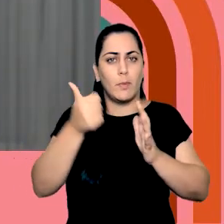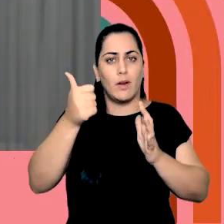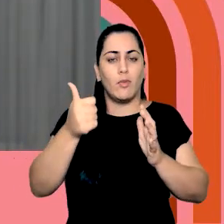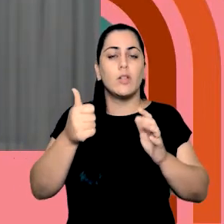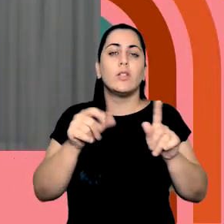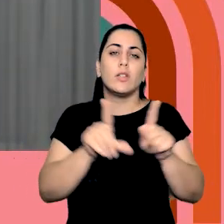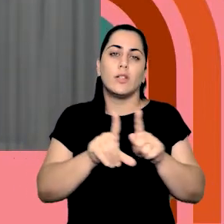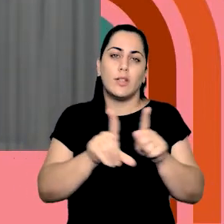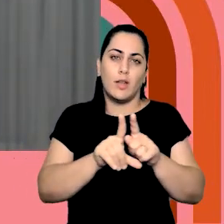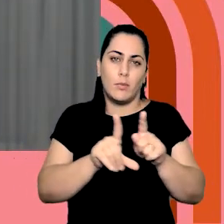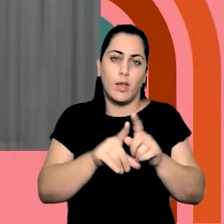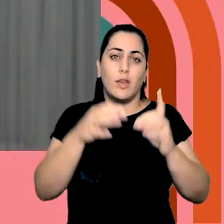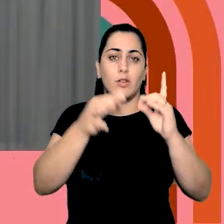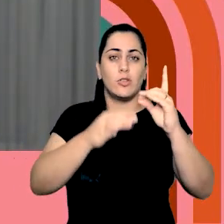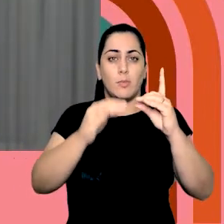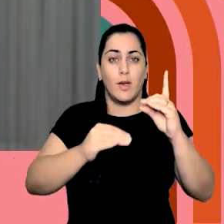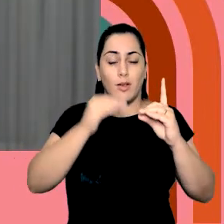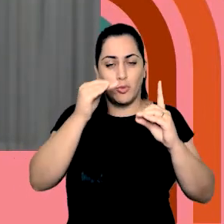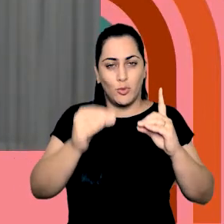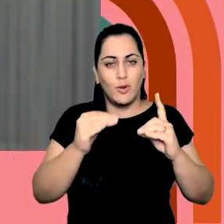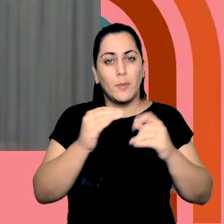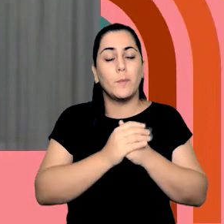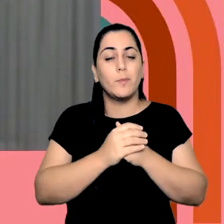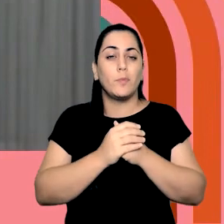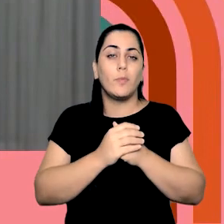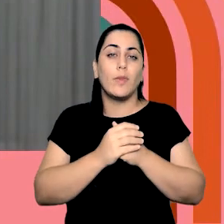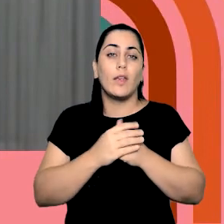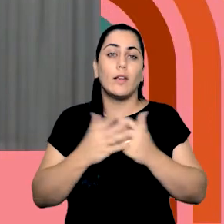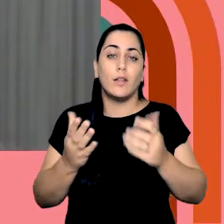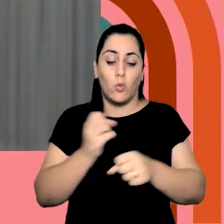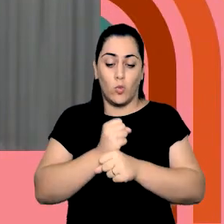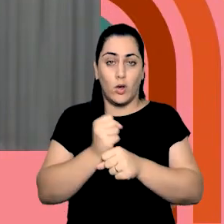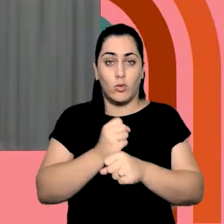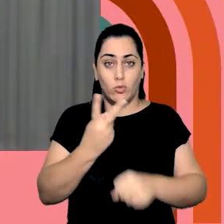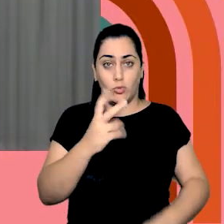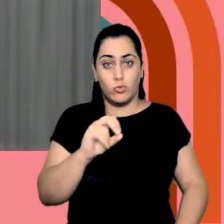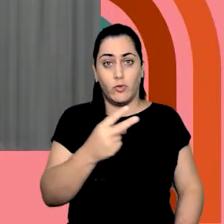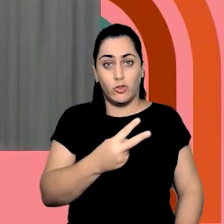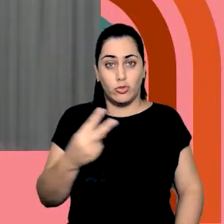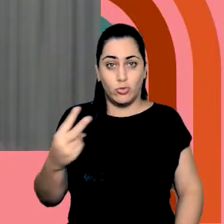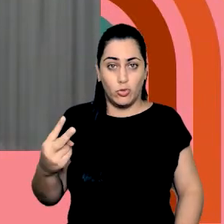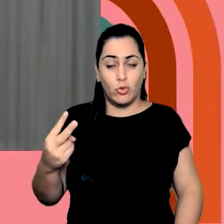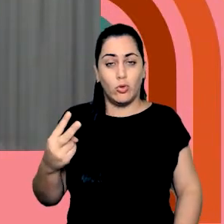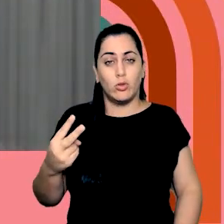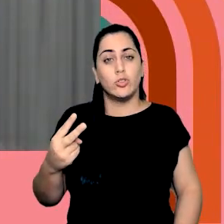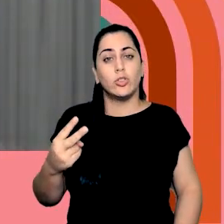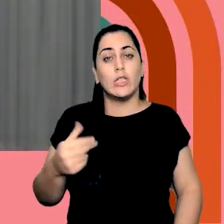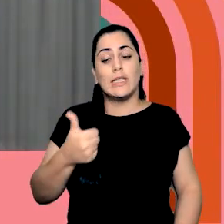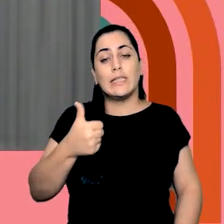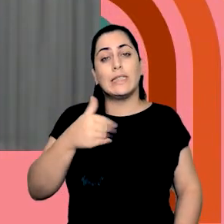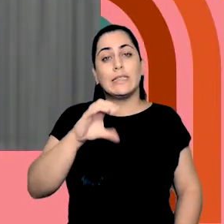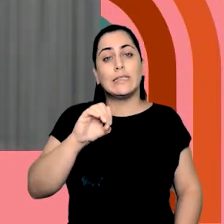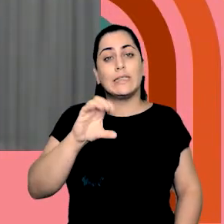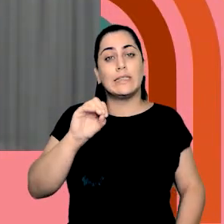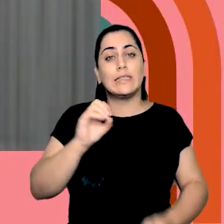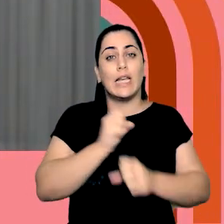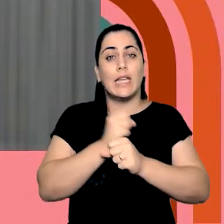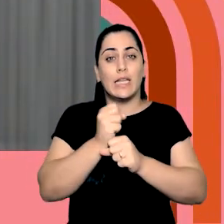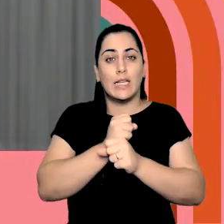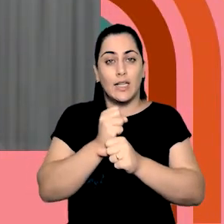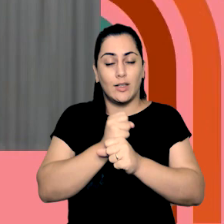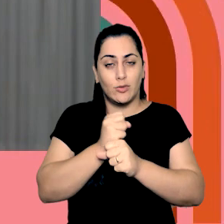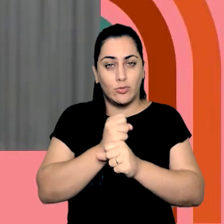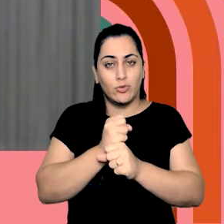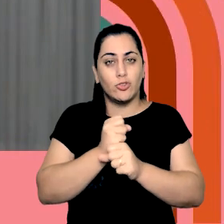Então, é uma outra, um outro avanço, esse ano, 2022, fez 100 anos que nós temos,